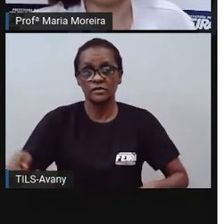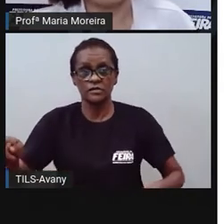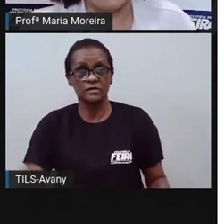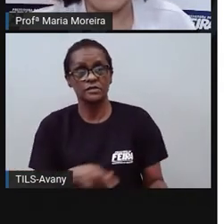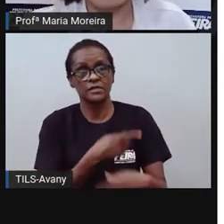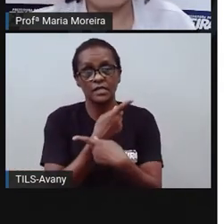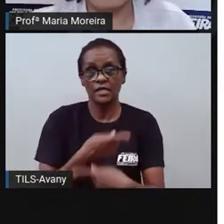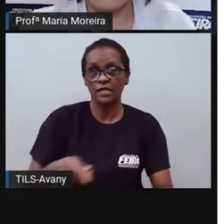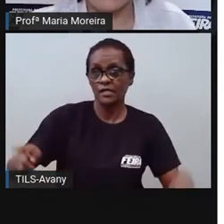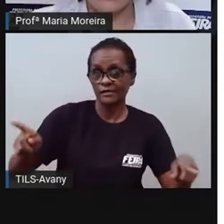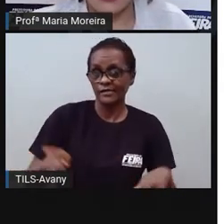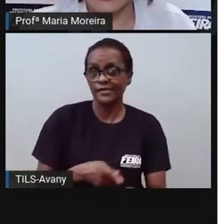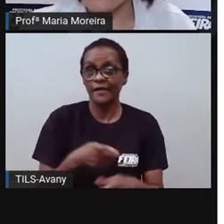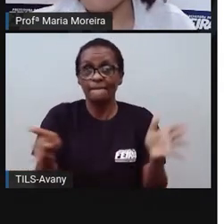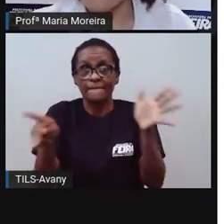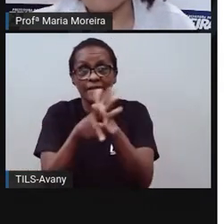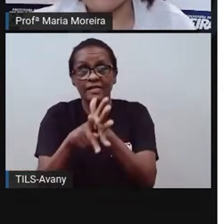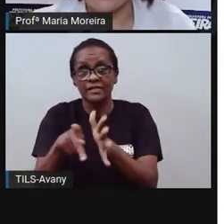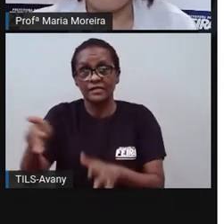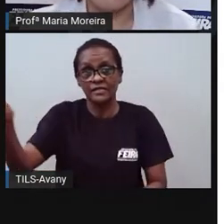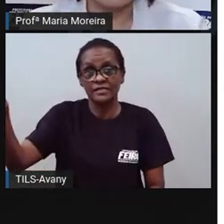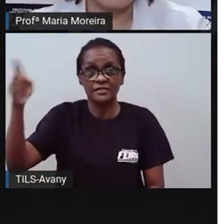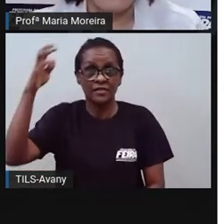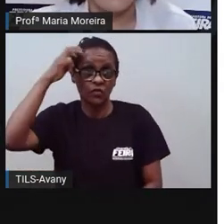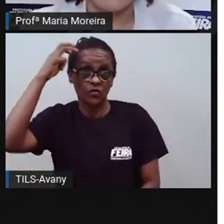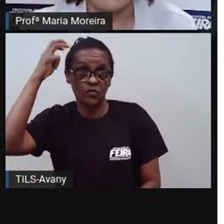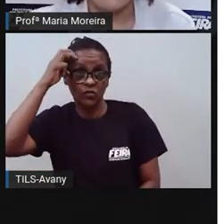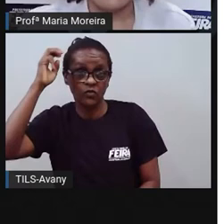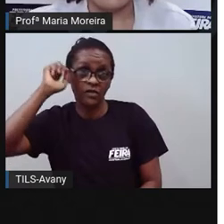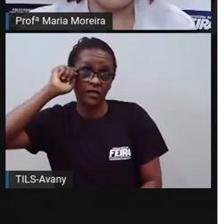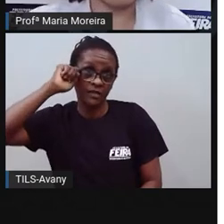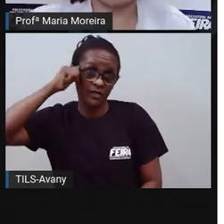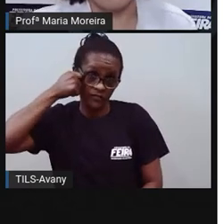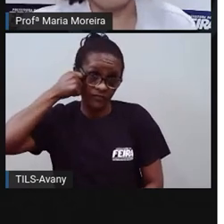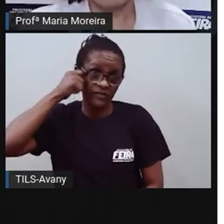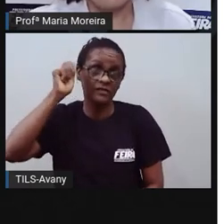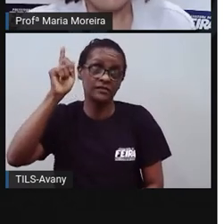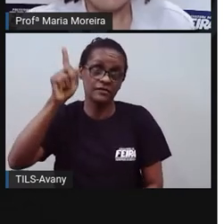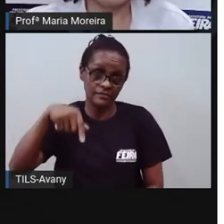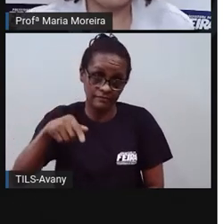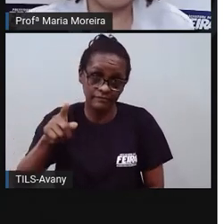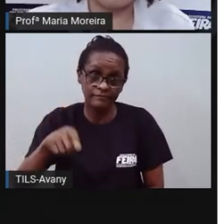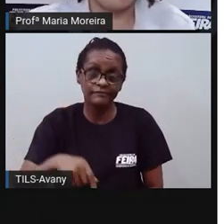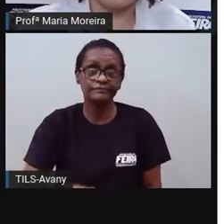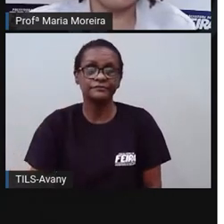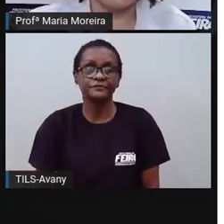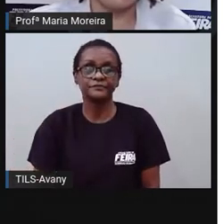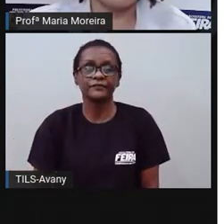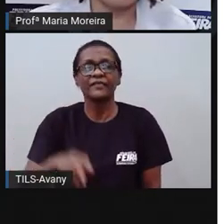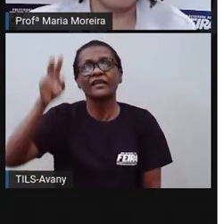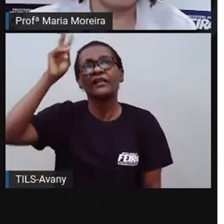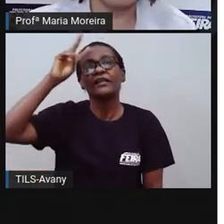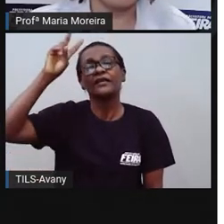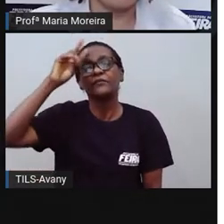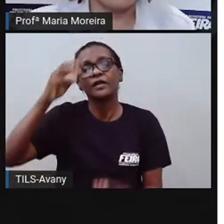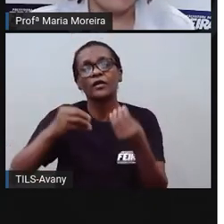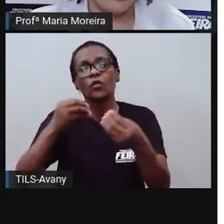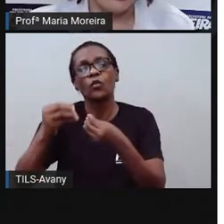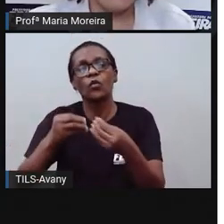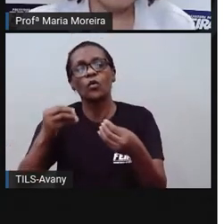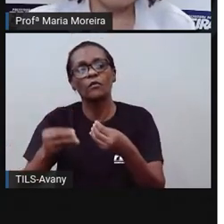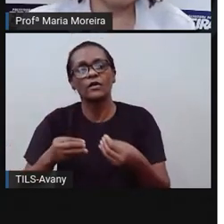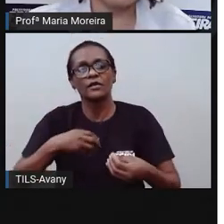influência africana. A gente viu isso aqui, mas vale aí relembrar. Elas refletem, né? Nas formas de